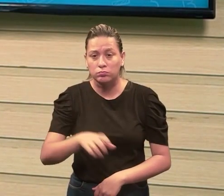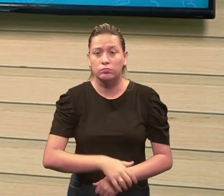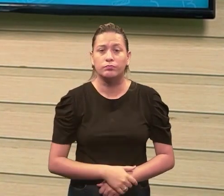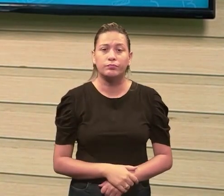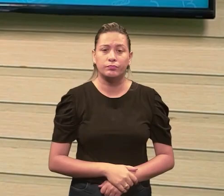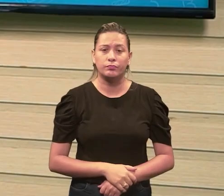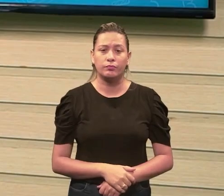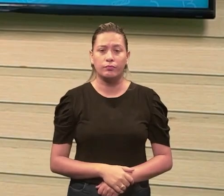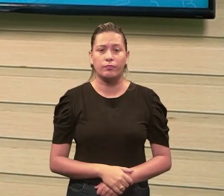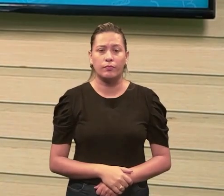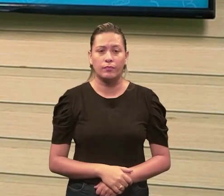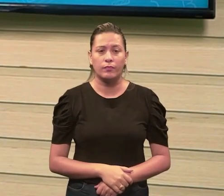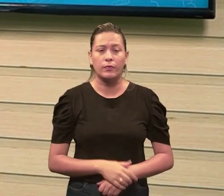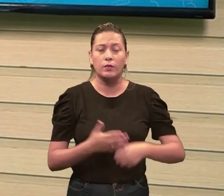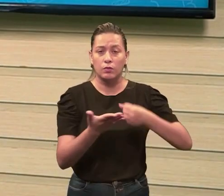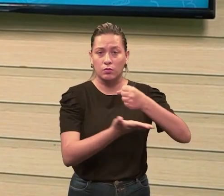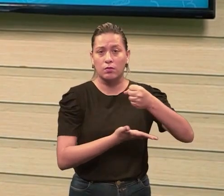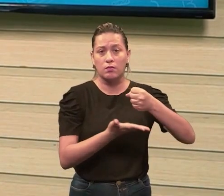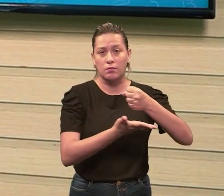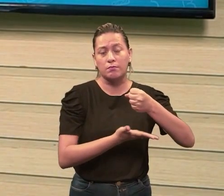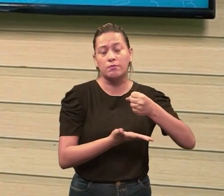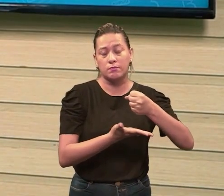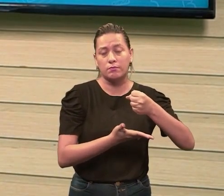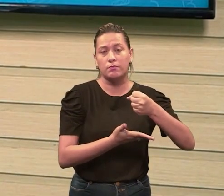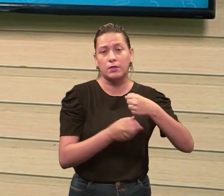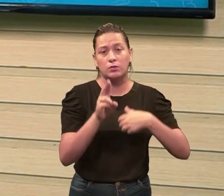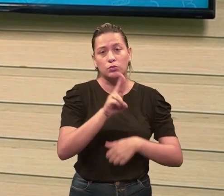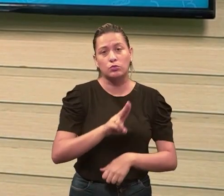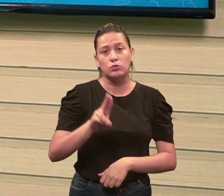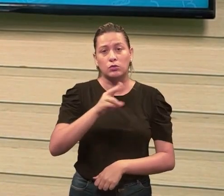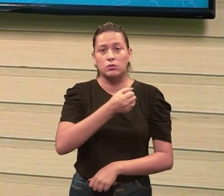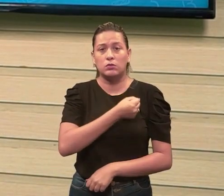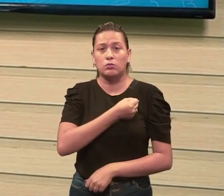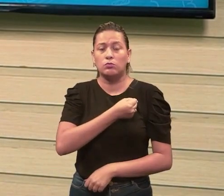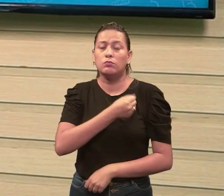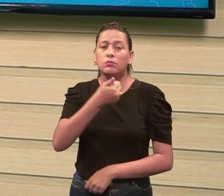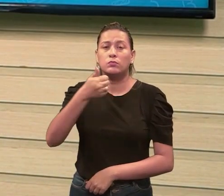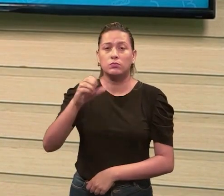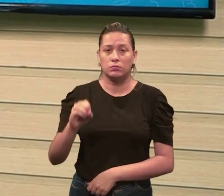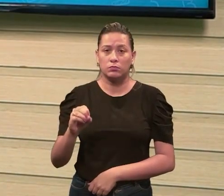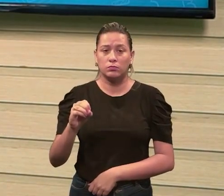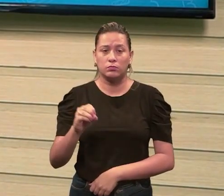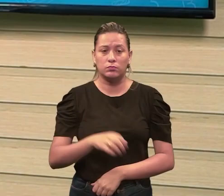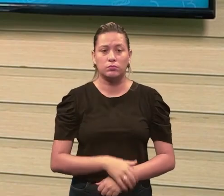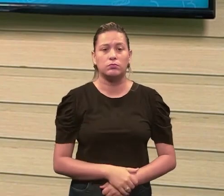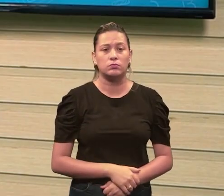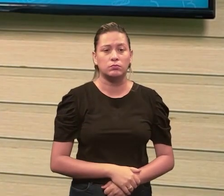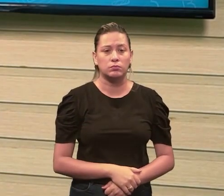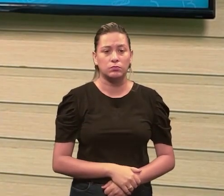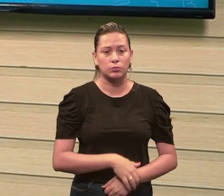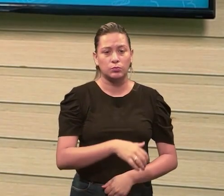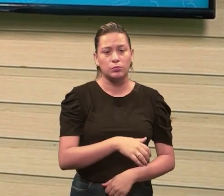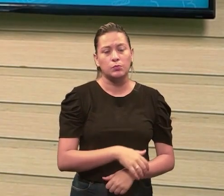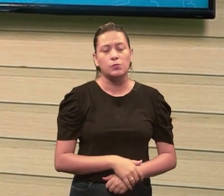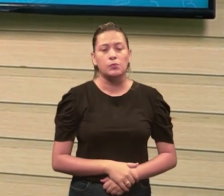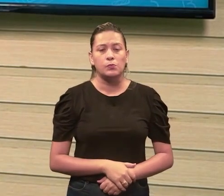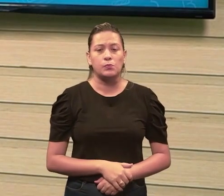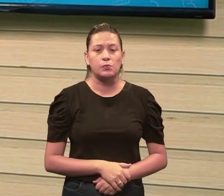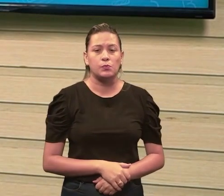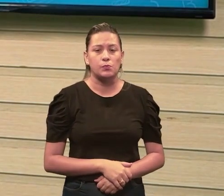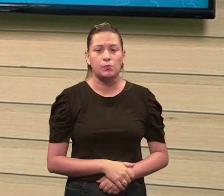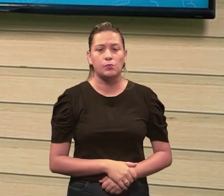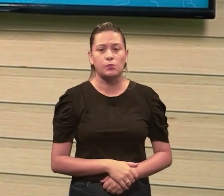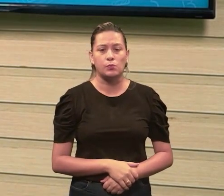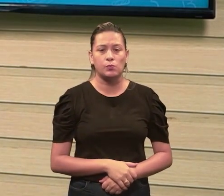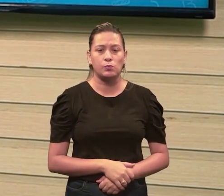entenderem, e colocar na base 10. Como são três números, geralmente eu começo essa anotação